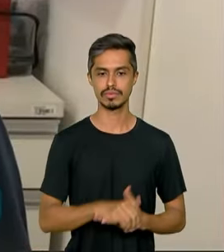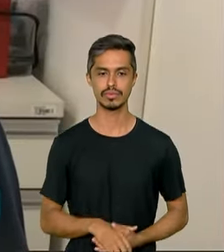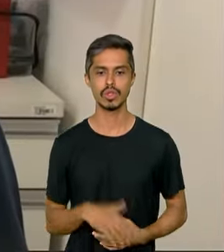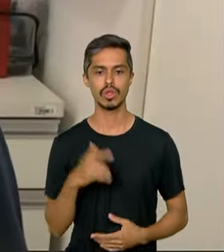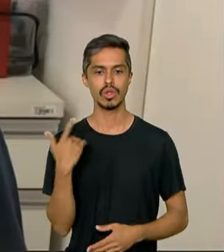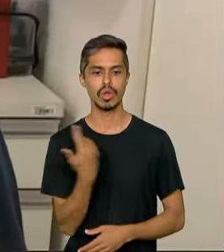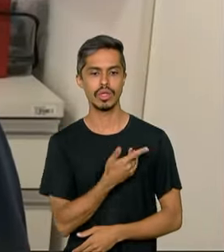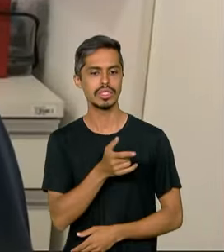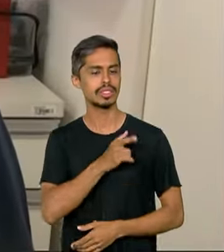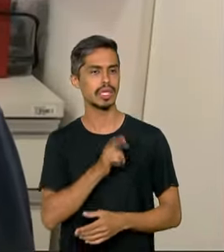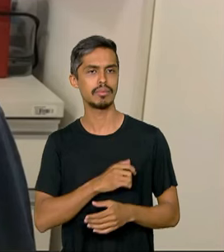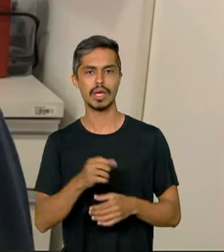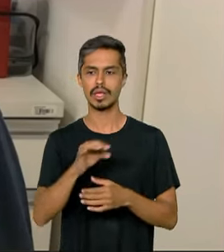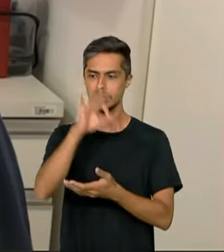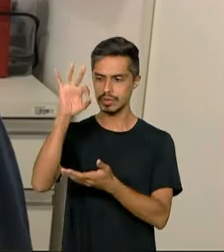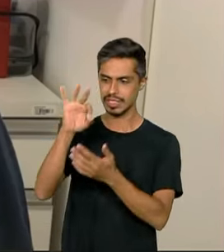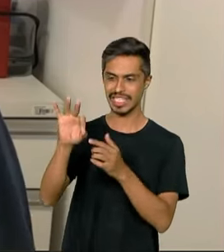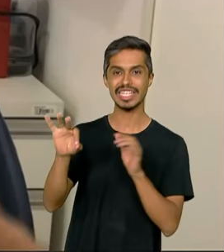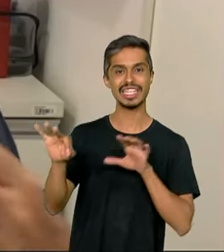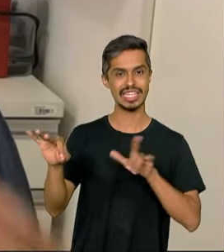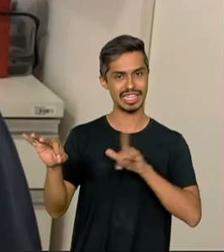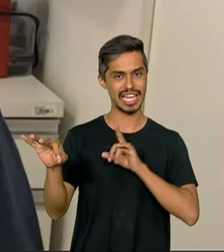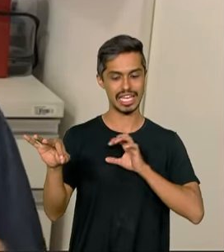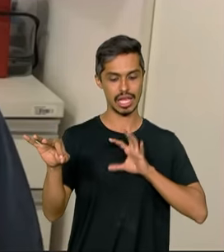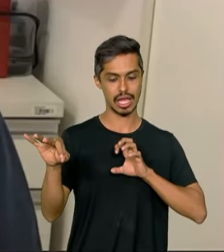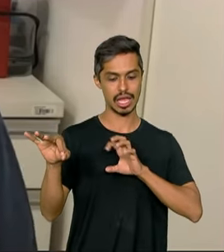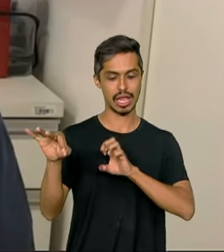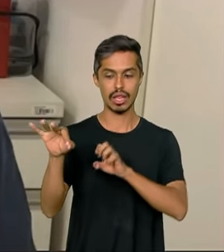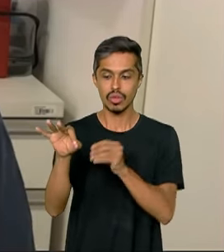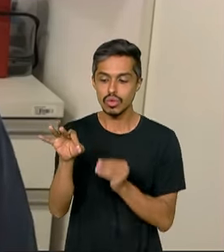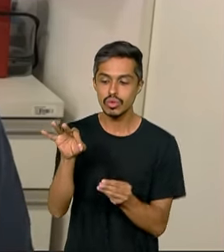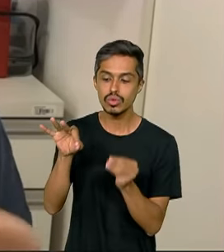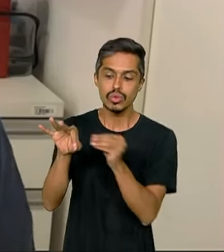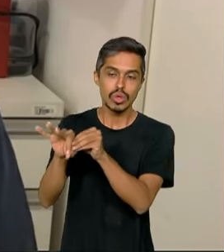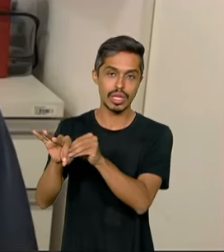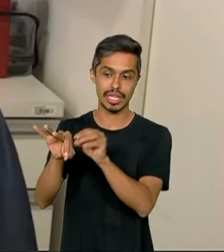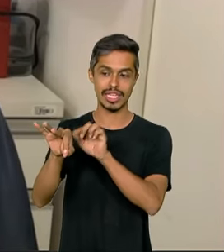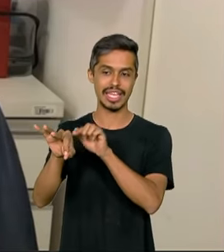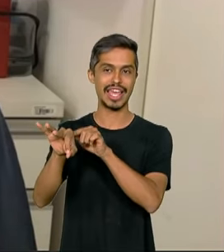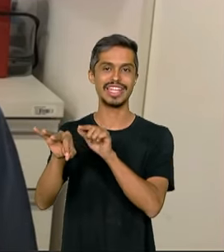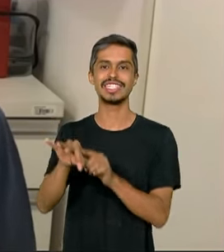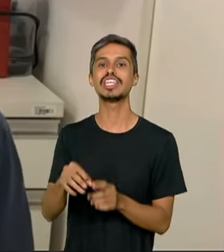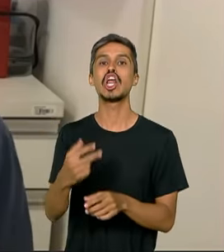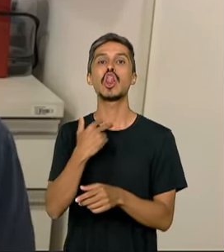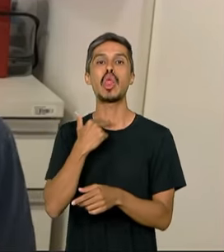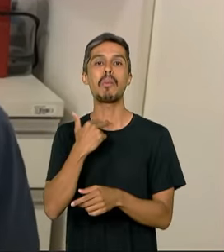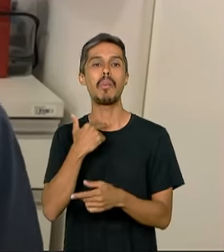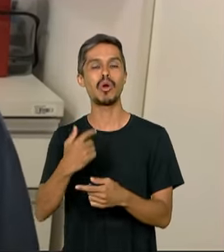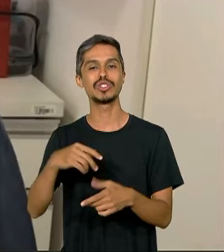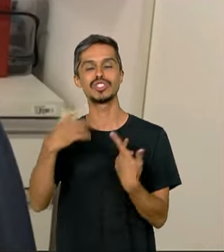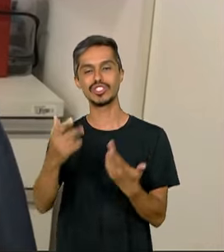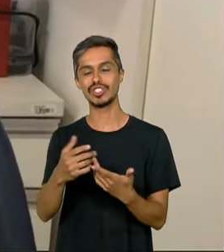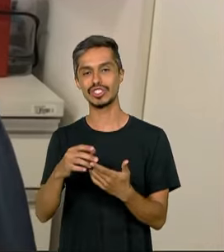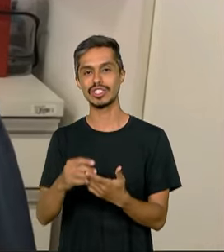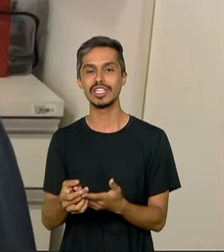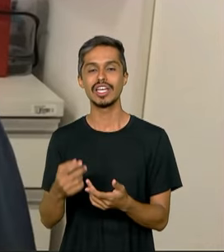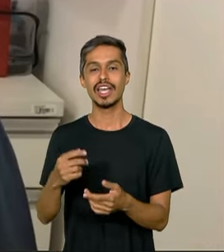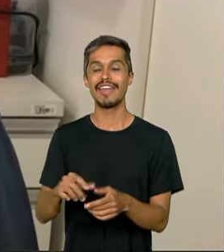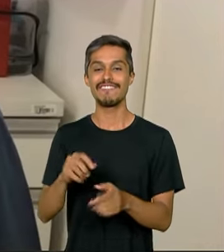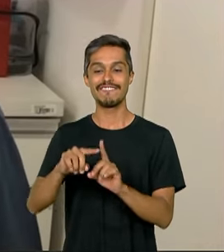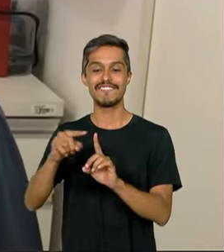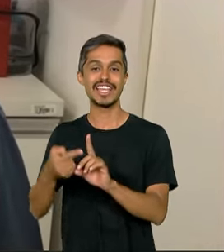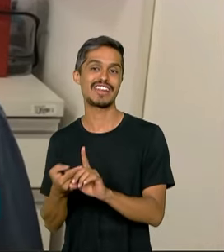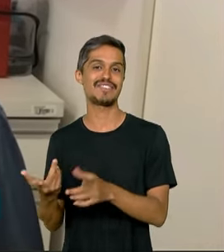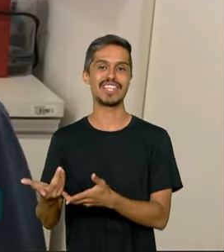de mosquitos contendo a bactéria. Esses mosquitos vão procriar, vão cruzar com os mosquitos ali existentes